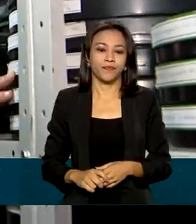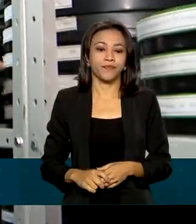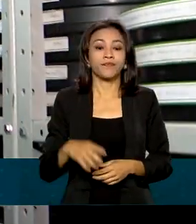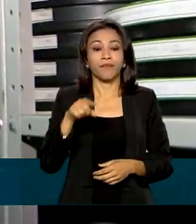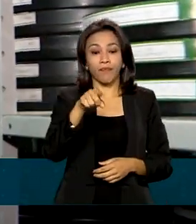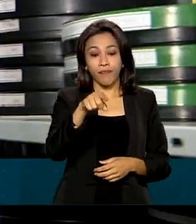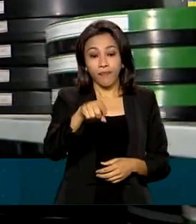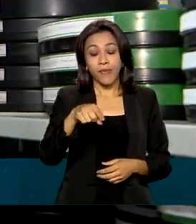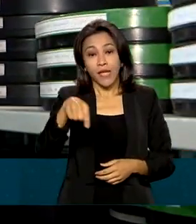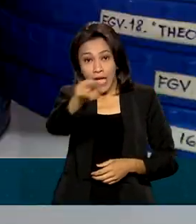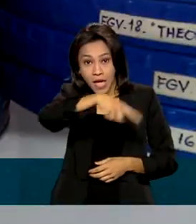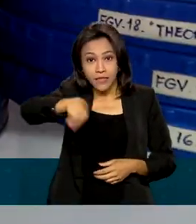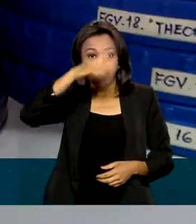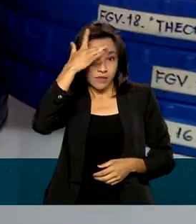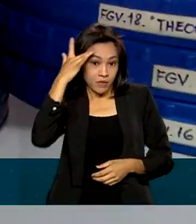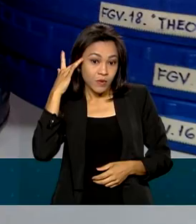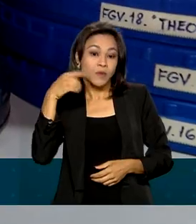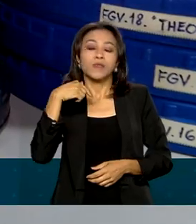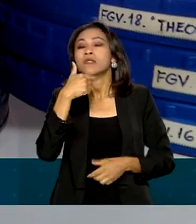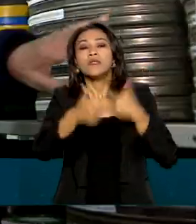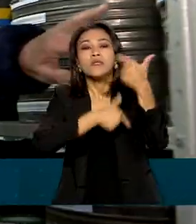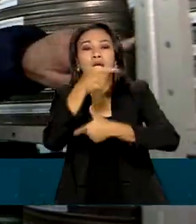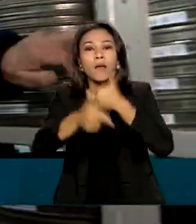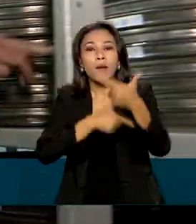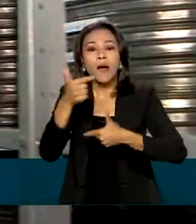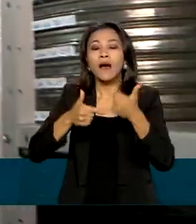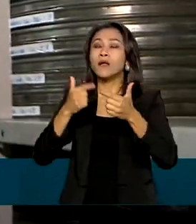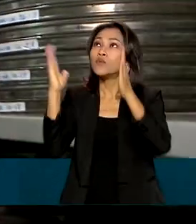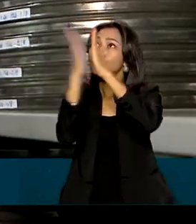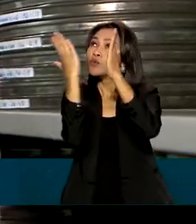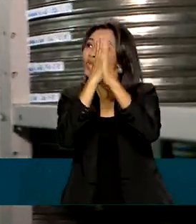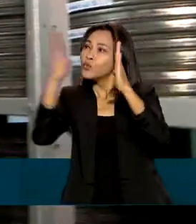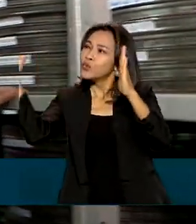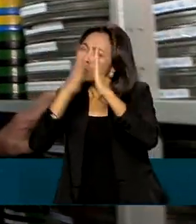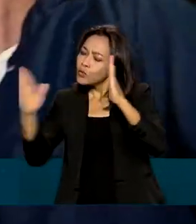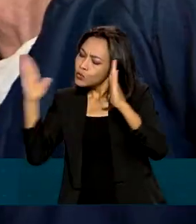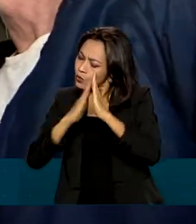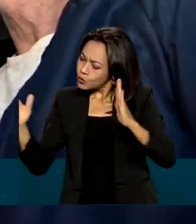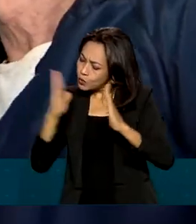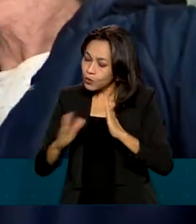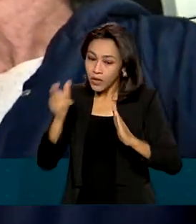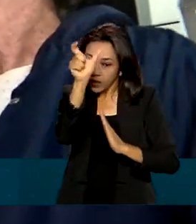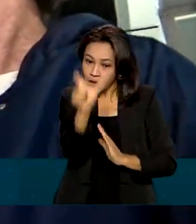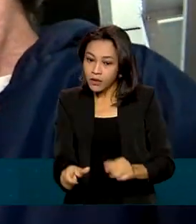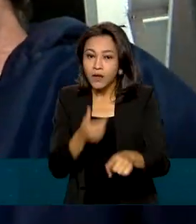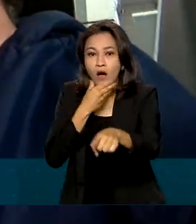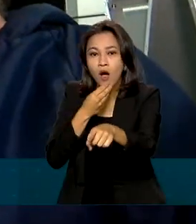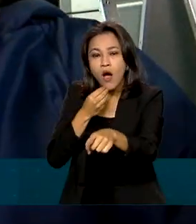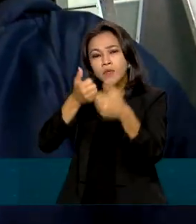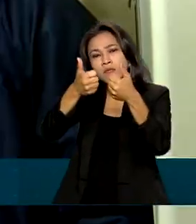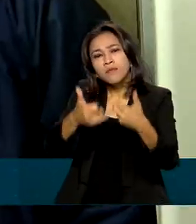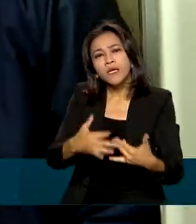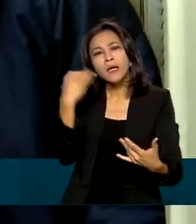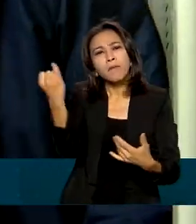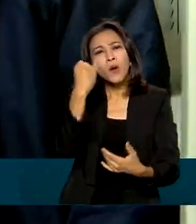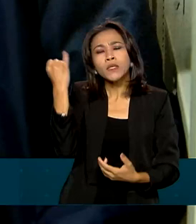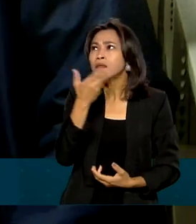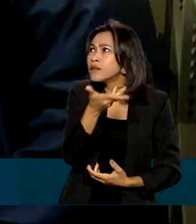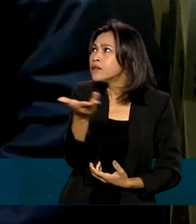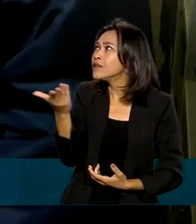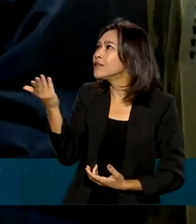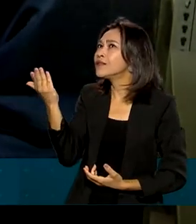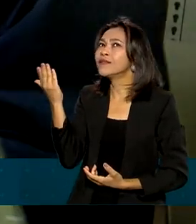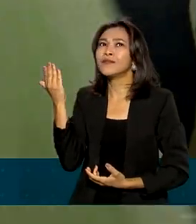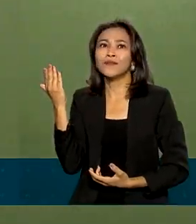Integrante do setor de vídeo do Arquivo Nacional desde o início, Marcos fala da importância do acervo para